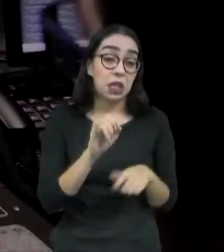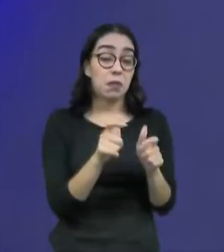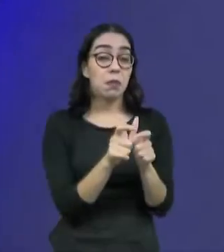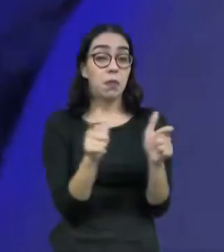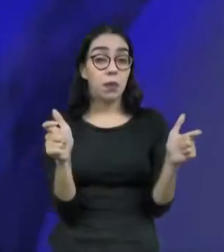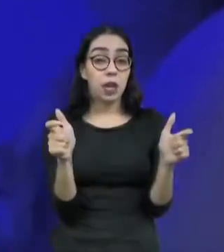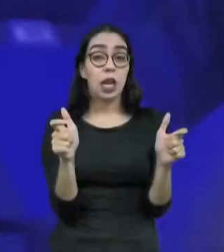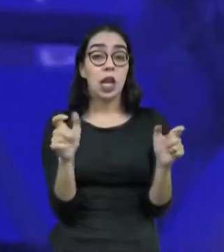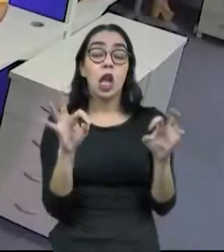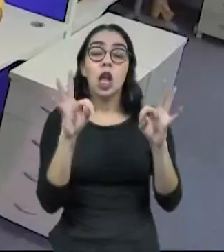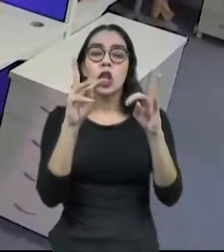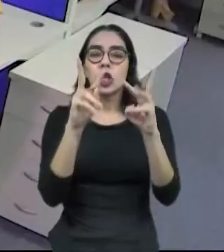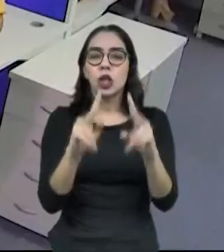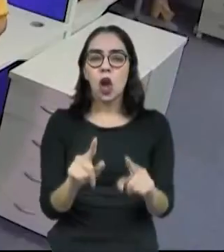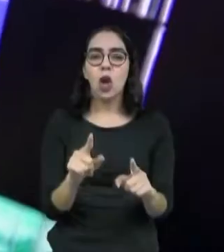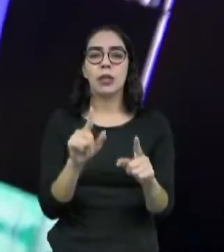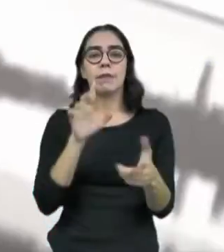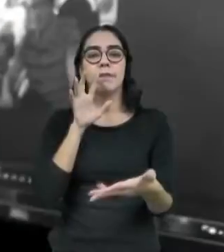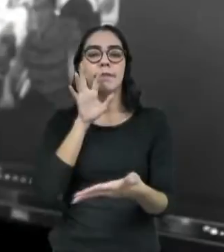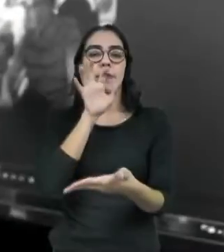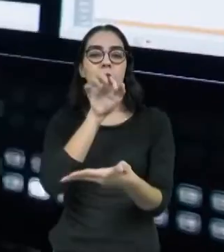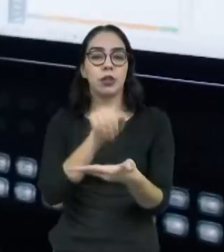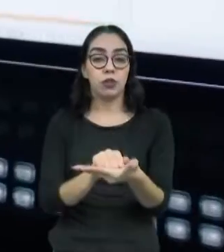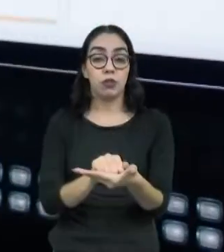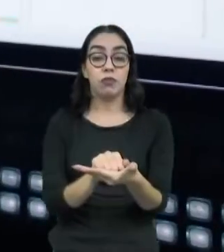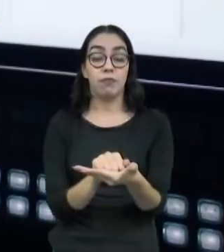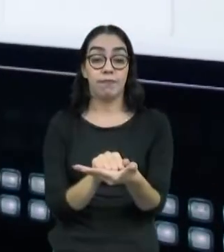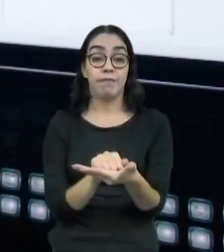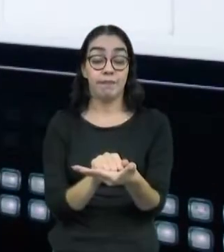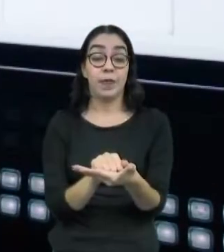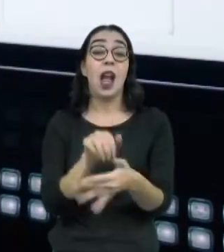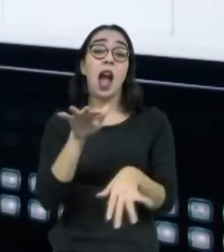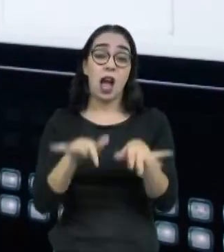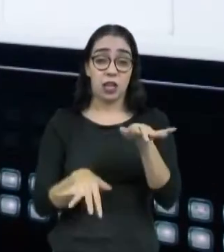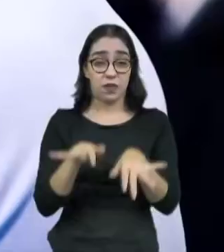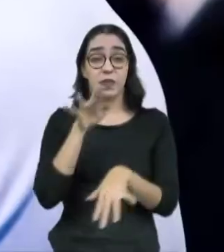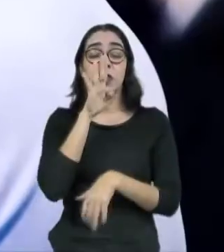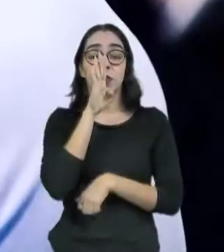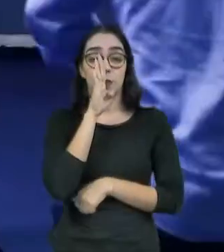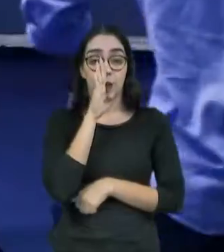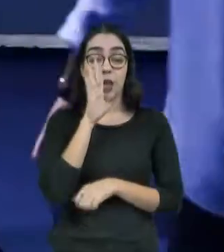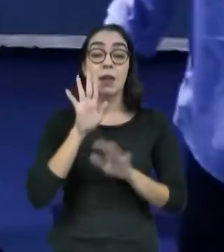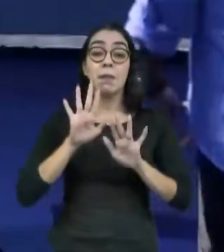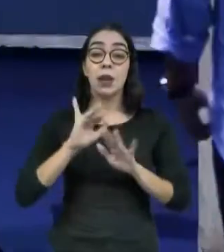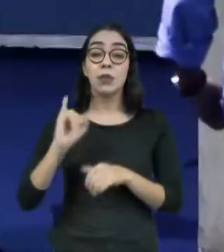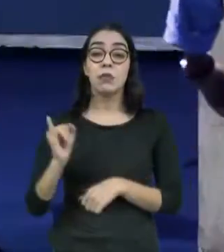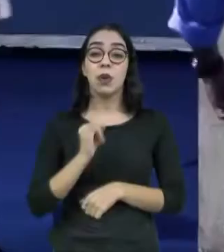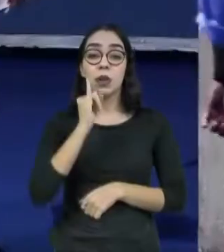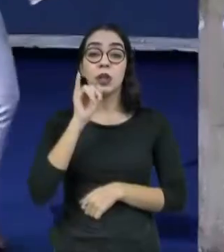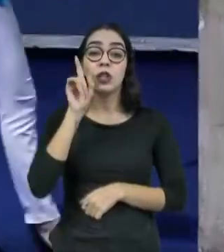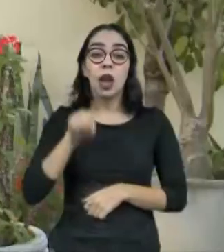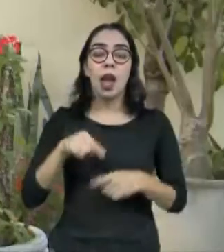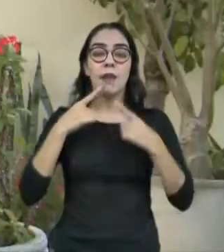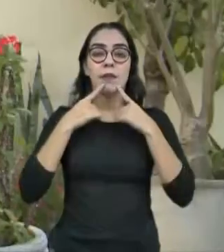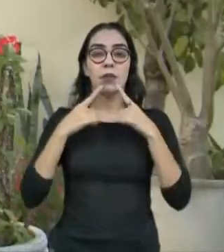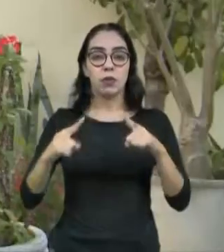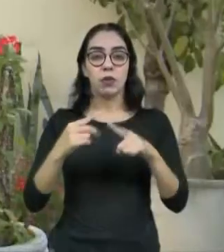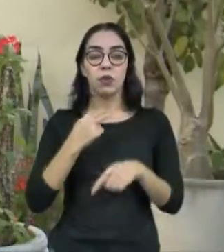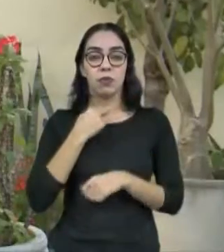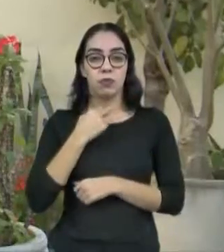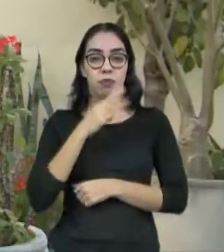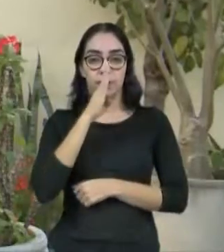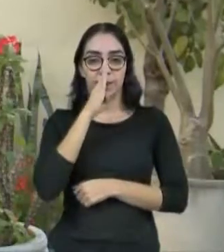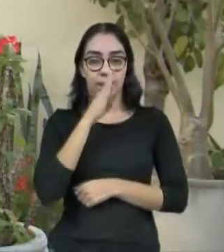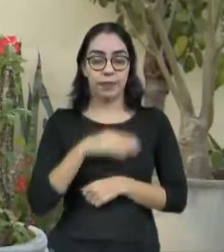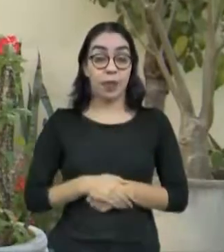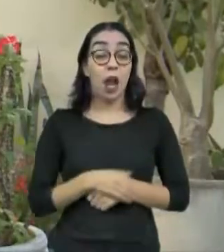violências sofridas fossem registradas. O importante é que todas denunciem. Não se calem. Se reúnam,